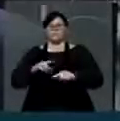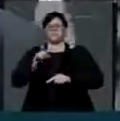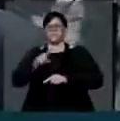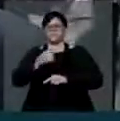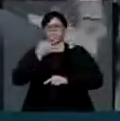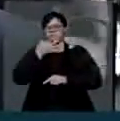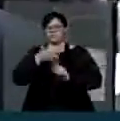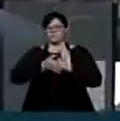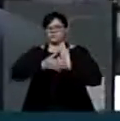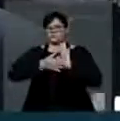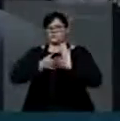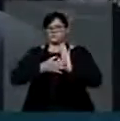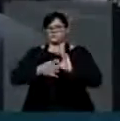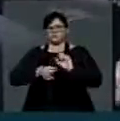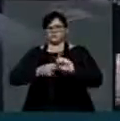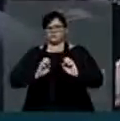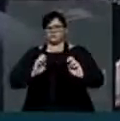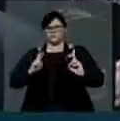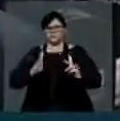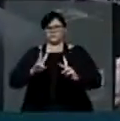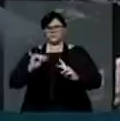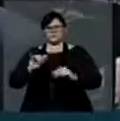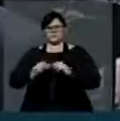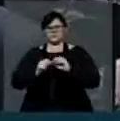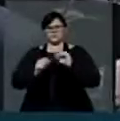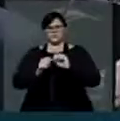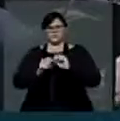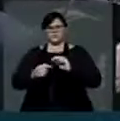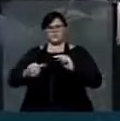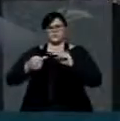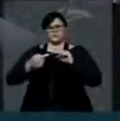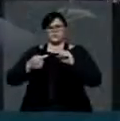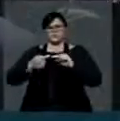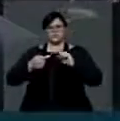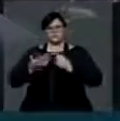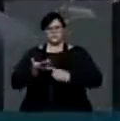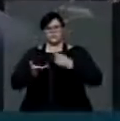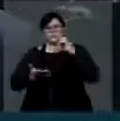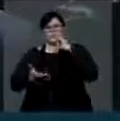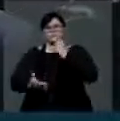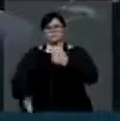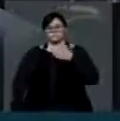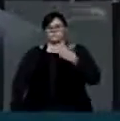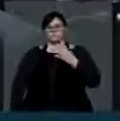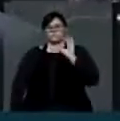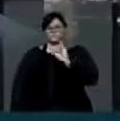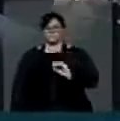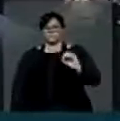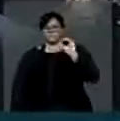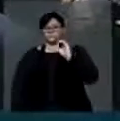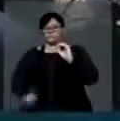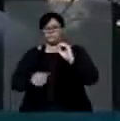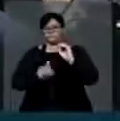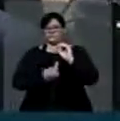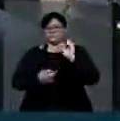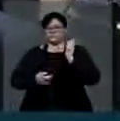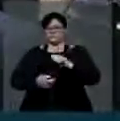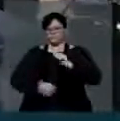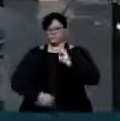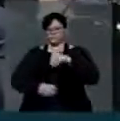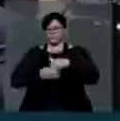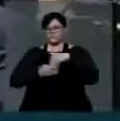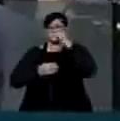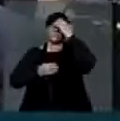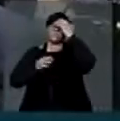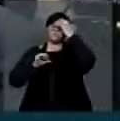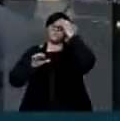propõe até ao Nereu Ramos e construir esse acordo para que no próximo dia 23 de outubro nós possamos votar, depois de nove